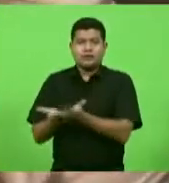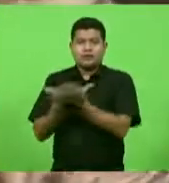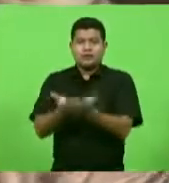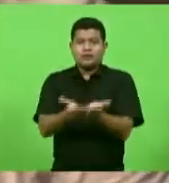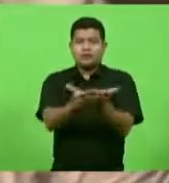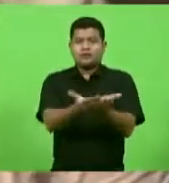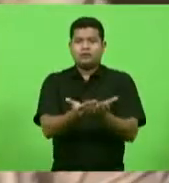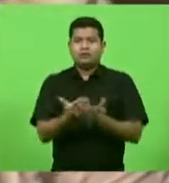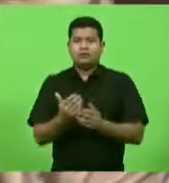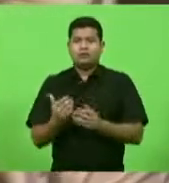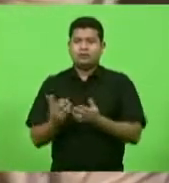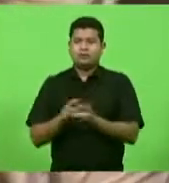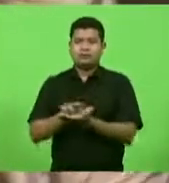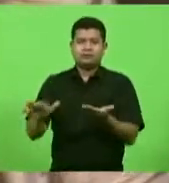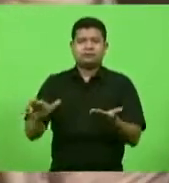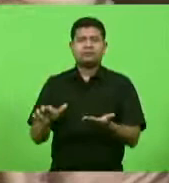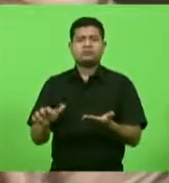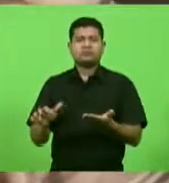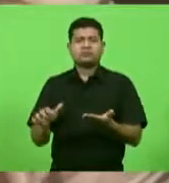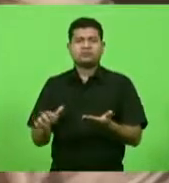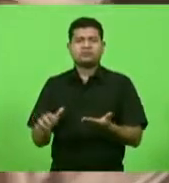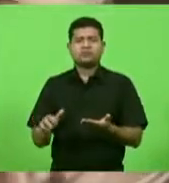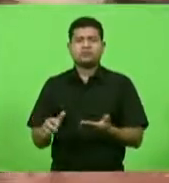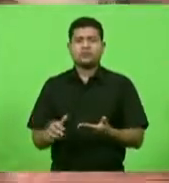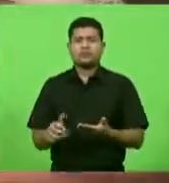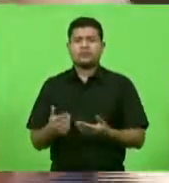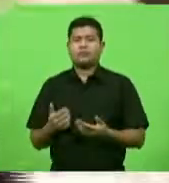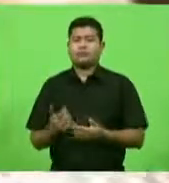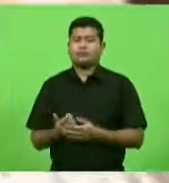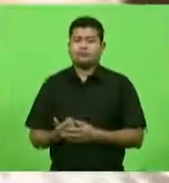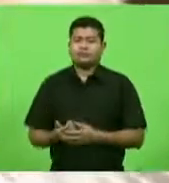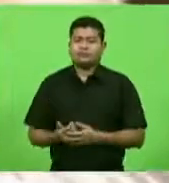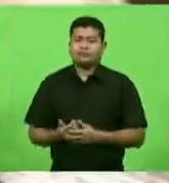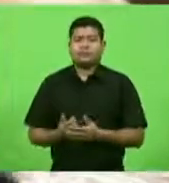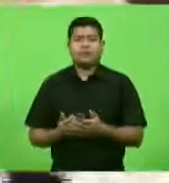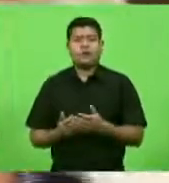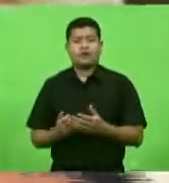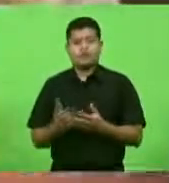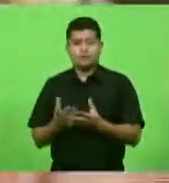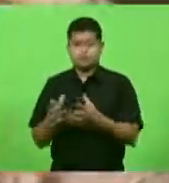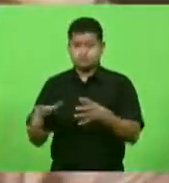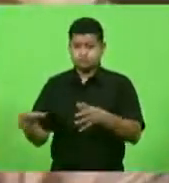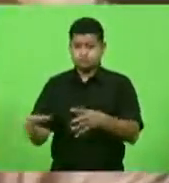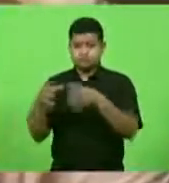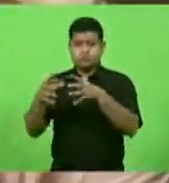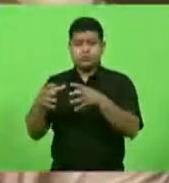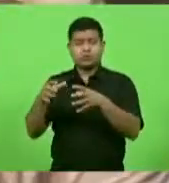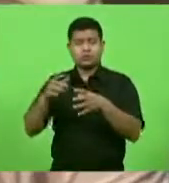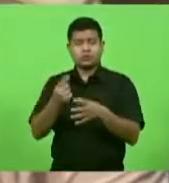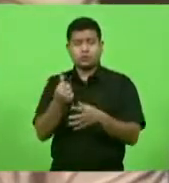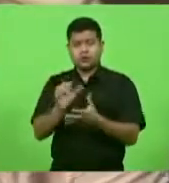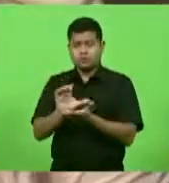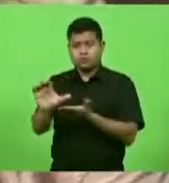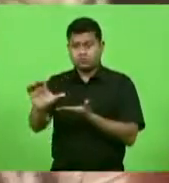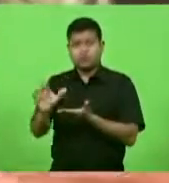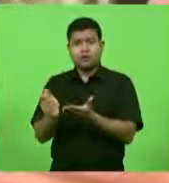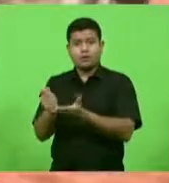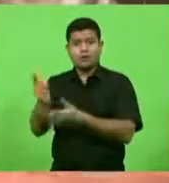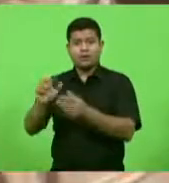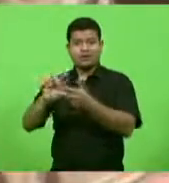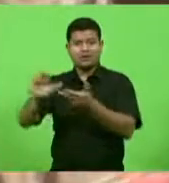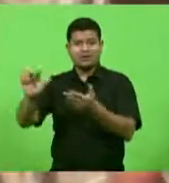quadriciclos enfim munições um conjunto de investimentos que serão promovidos